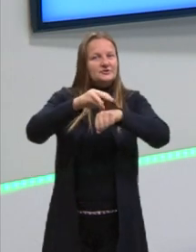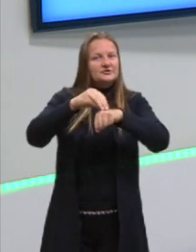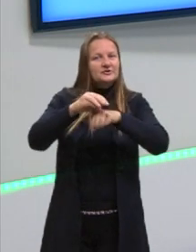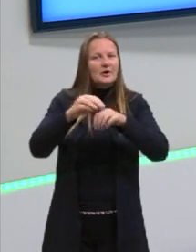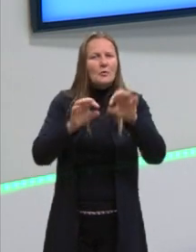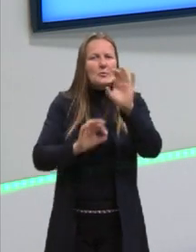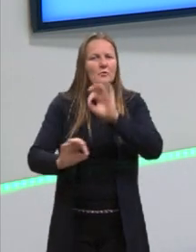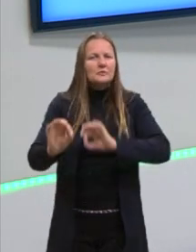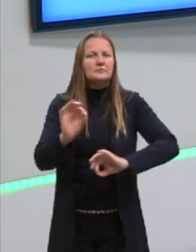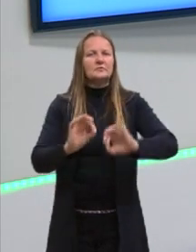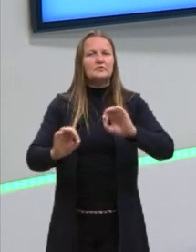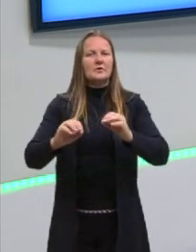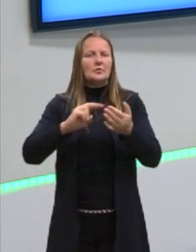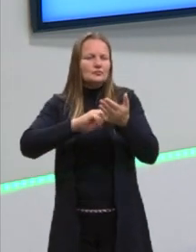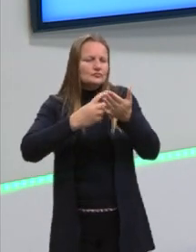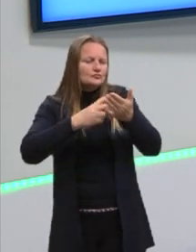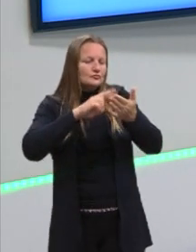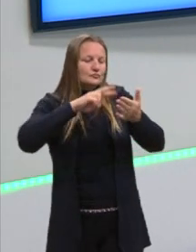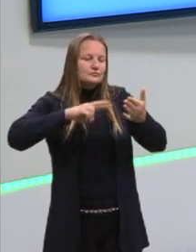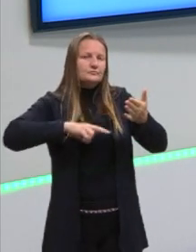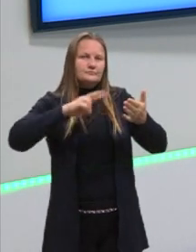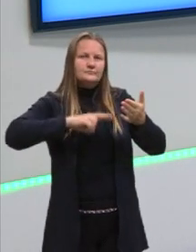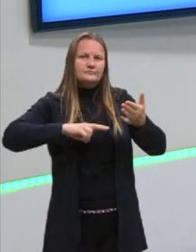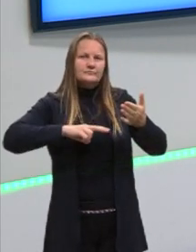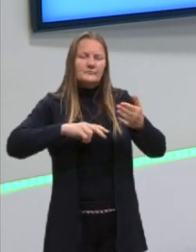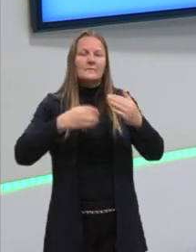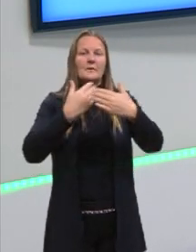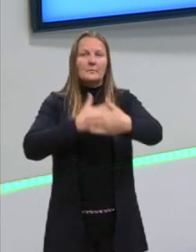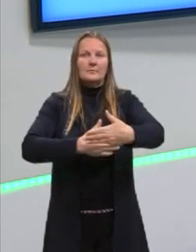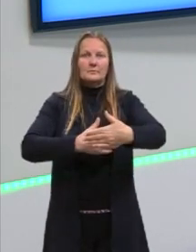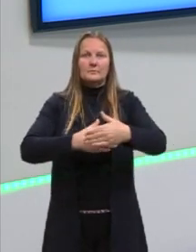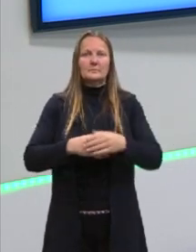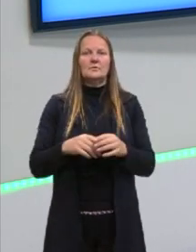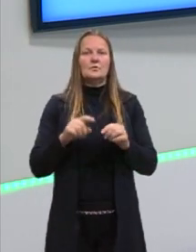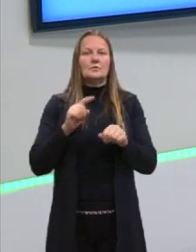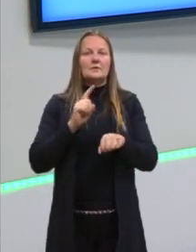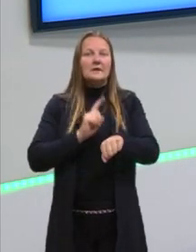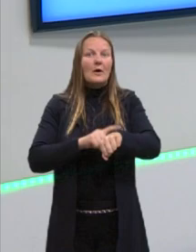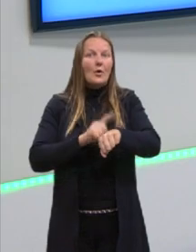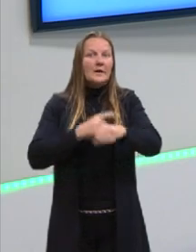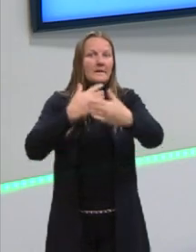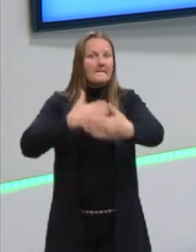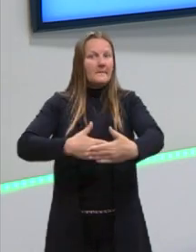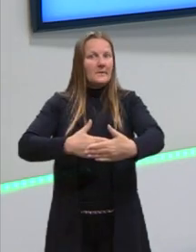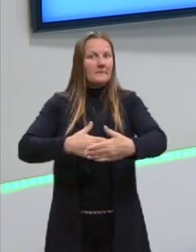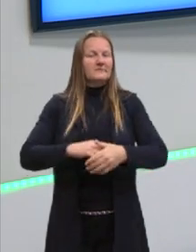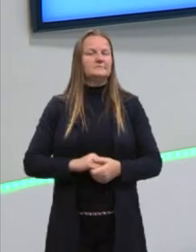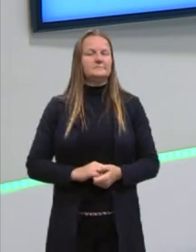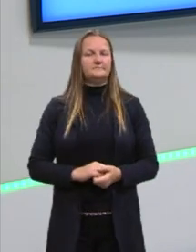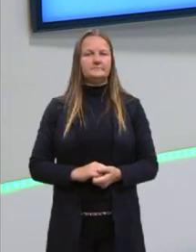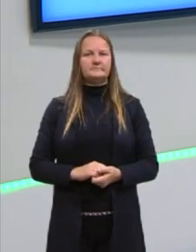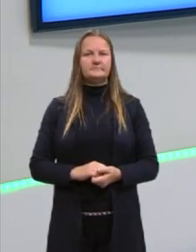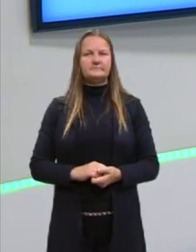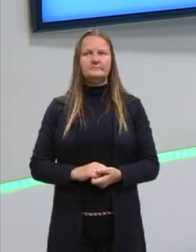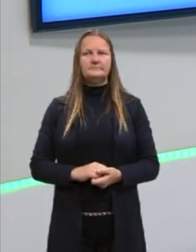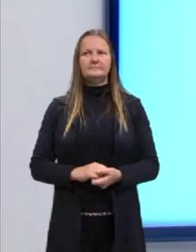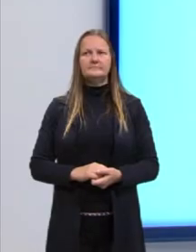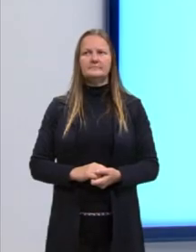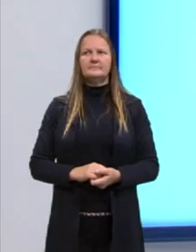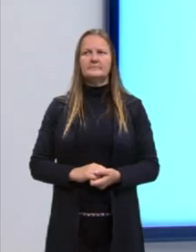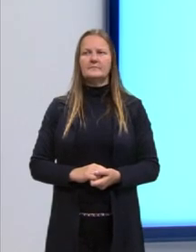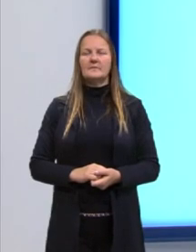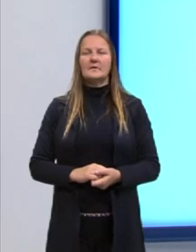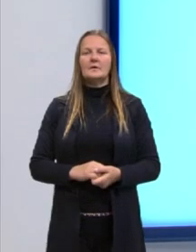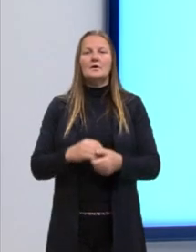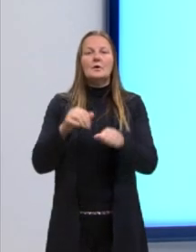podem fazer para interpretar as questões e também o que vocês levam em consideração na hora da resolução. Para